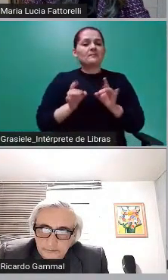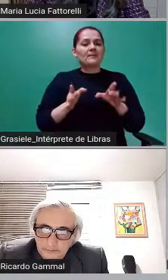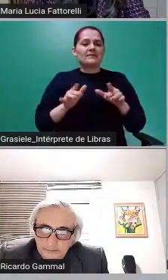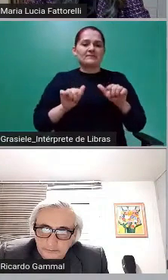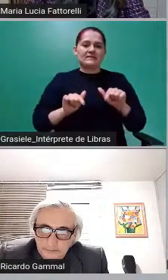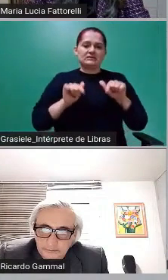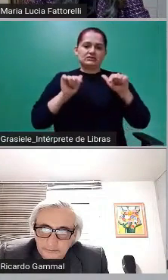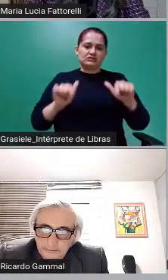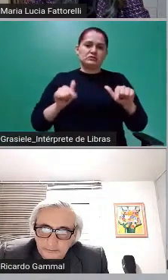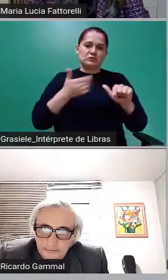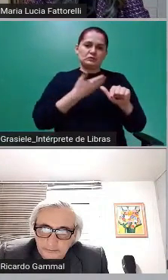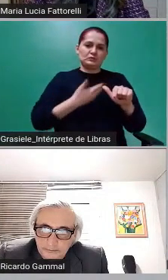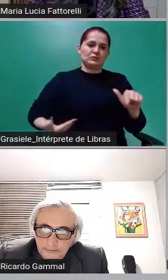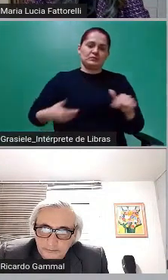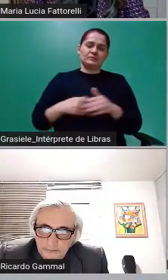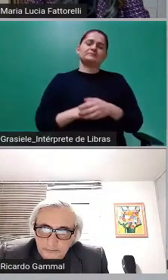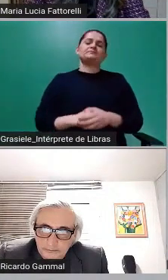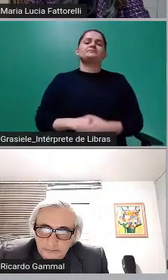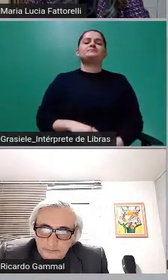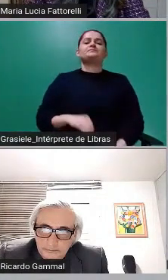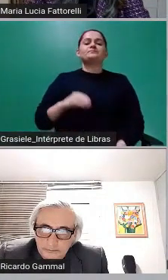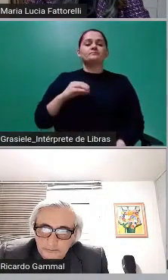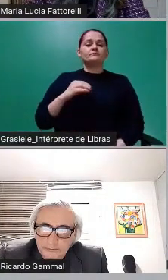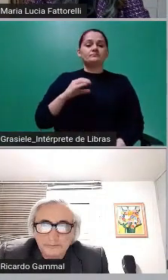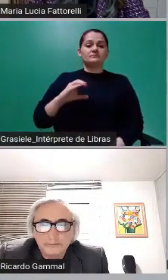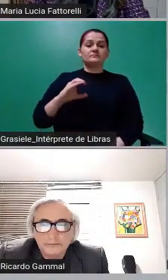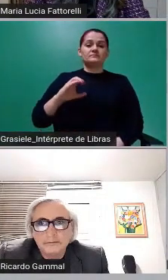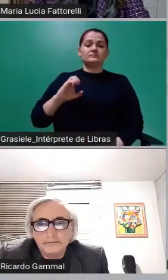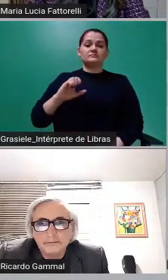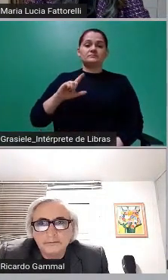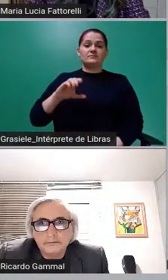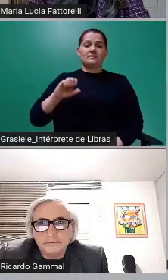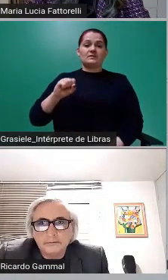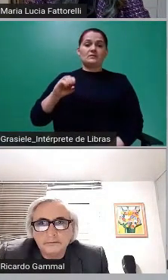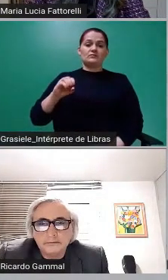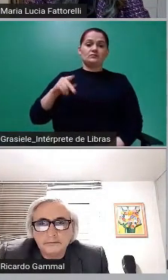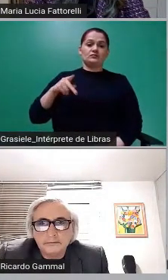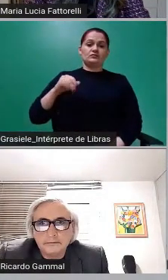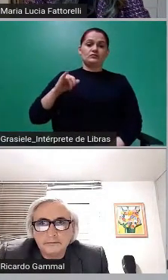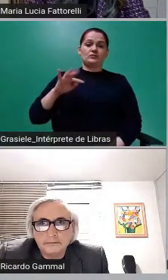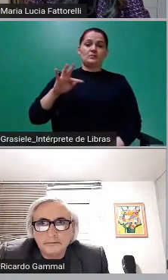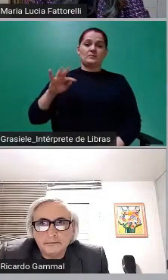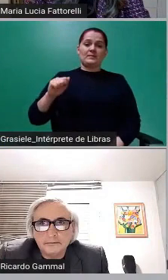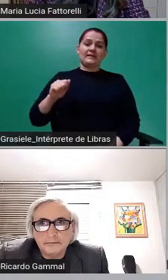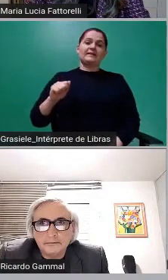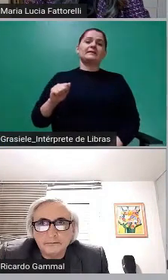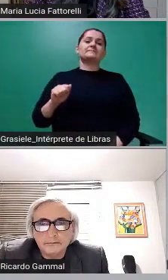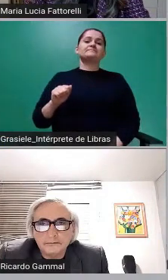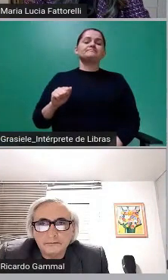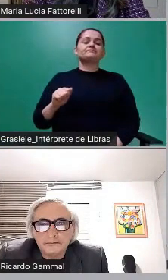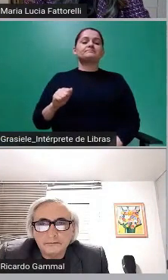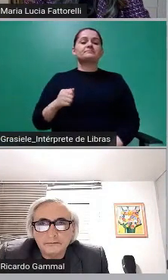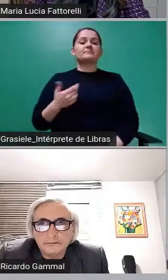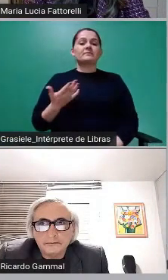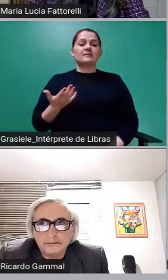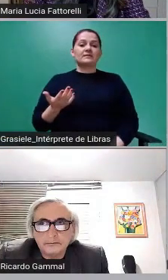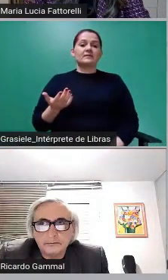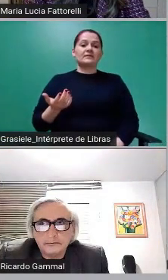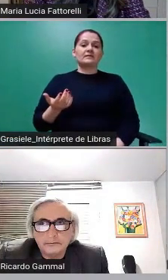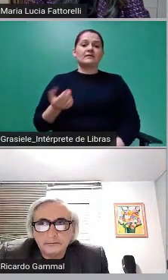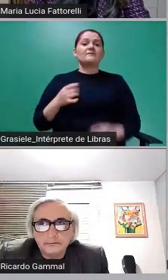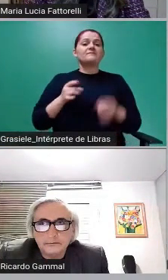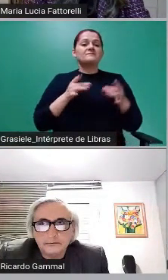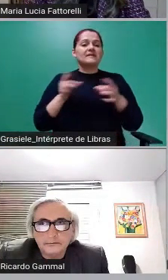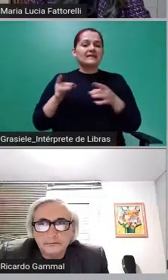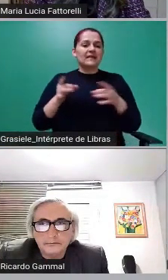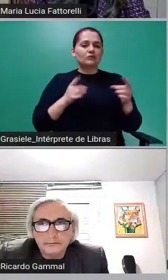ordenou a venda dos títulos com taxa de deságio de até 40% do valor de faça do título.